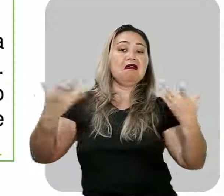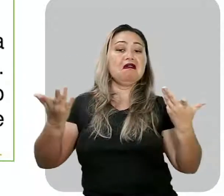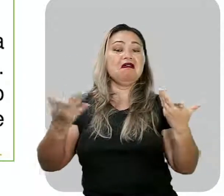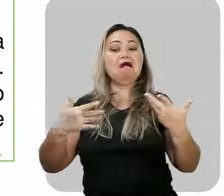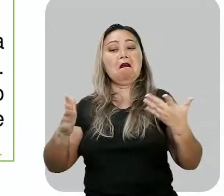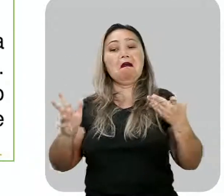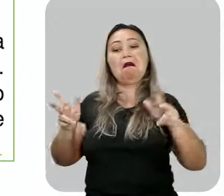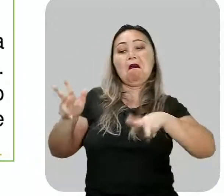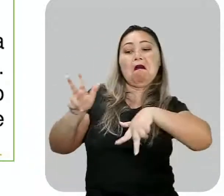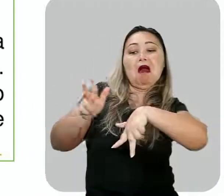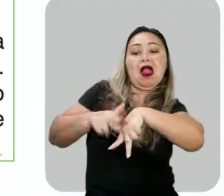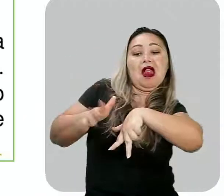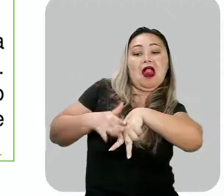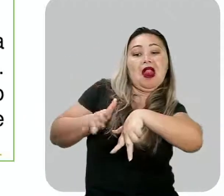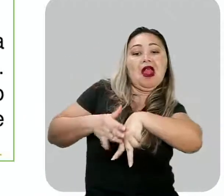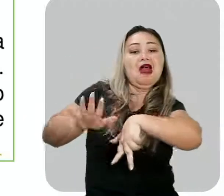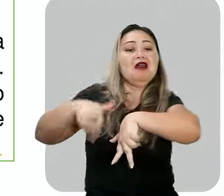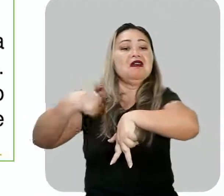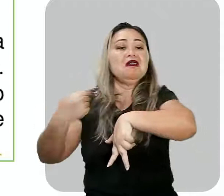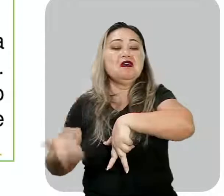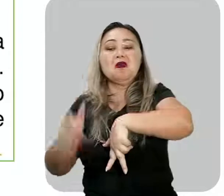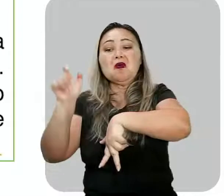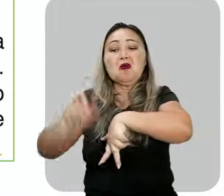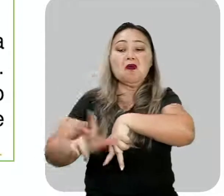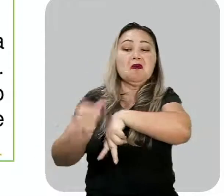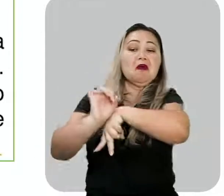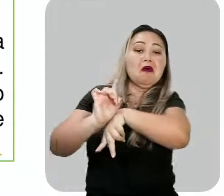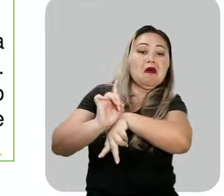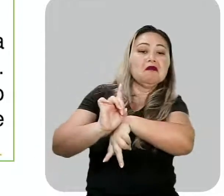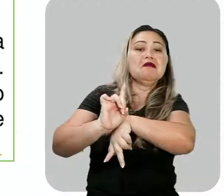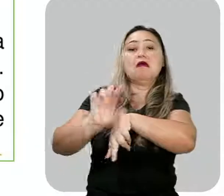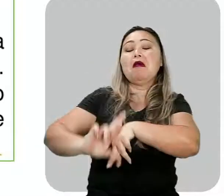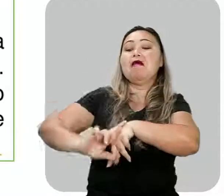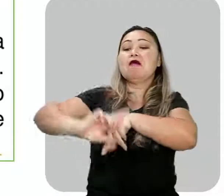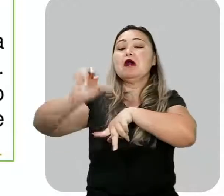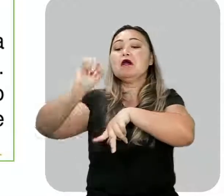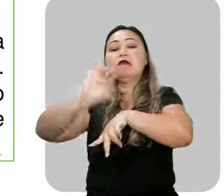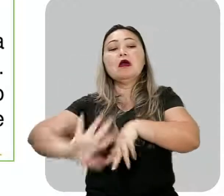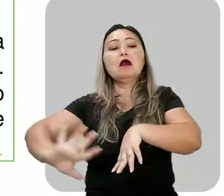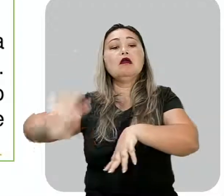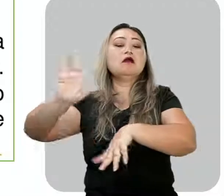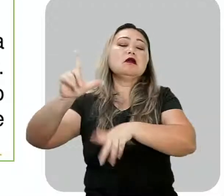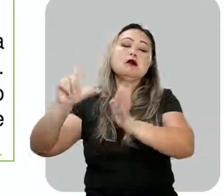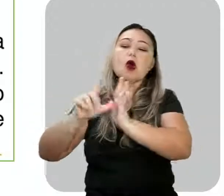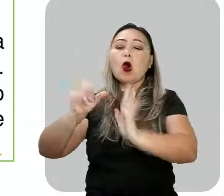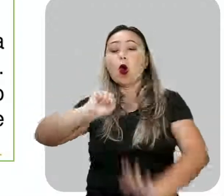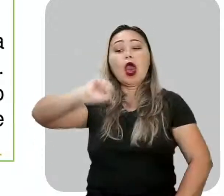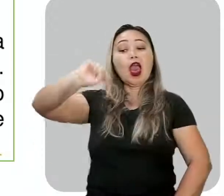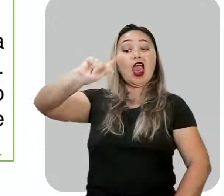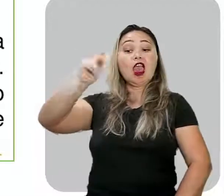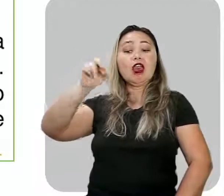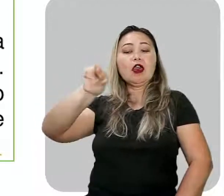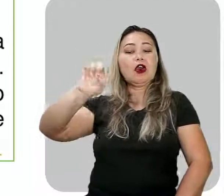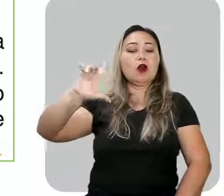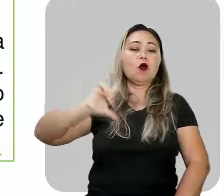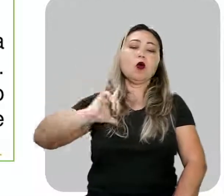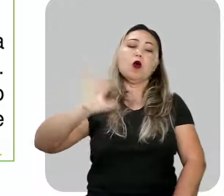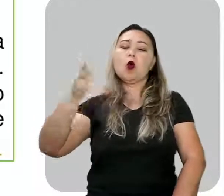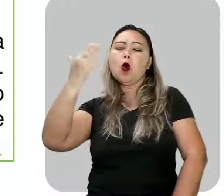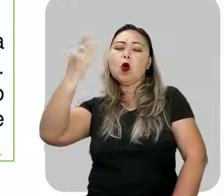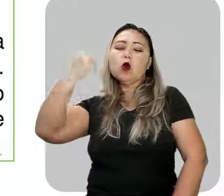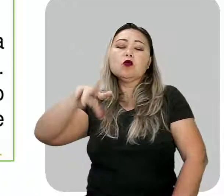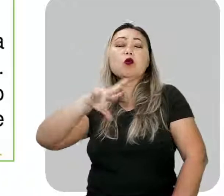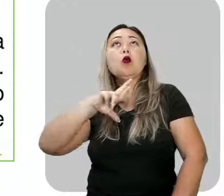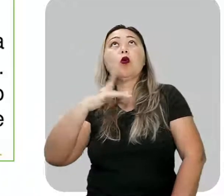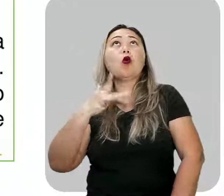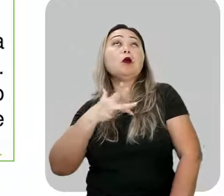Debochado, malandro, né? Um garoto terrível, bem diferente da imagem que tínhamos de um herói, aquele herói lá